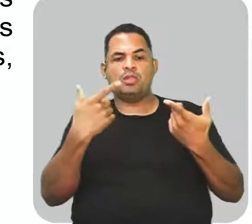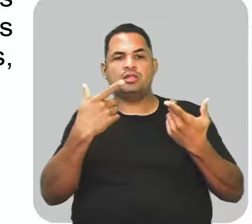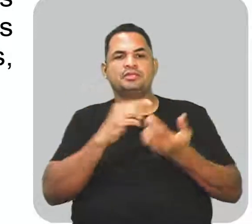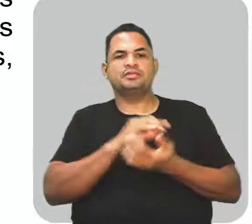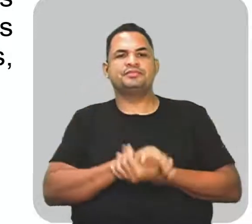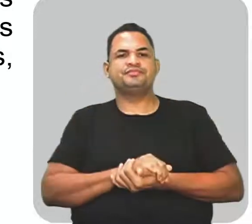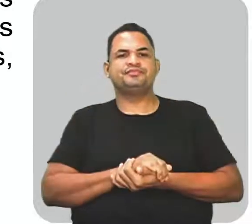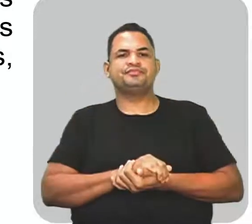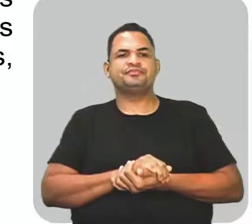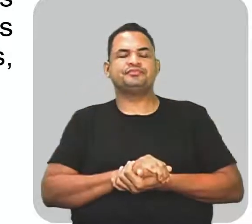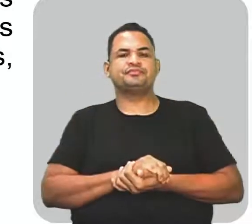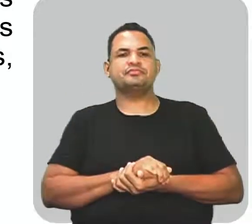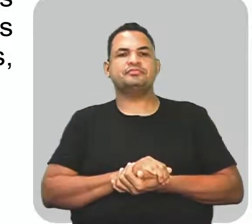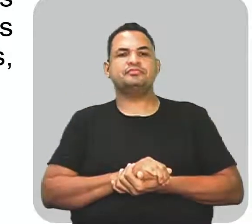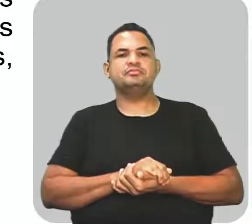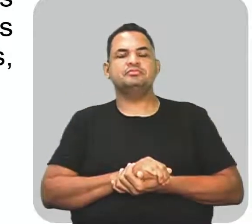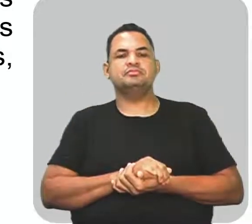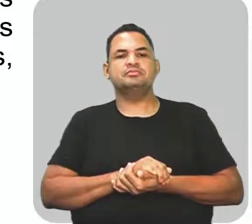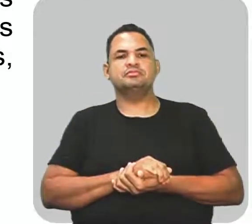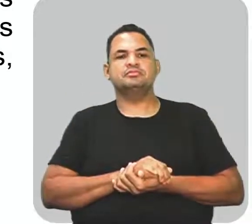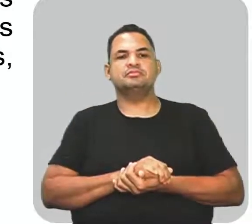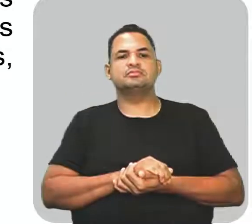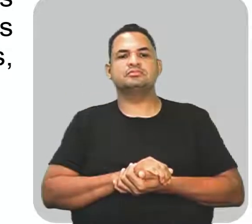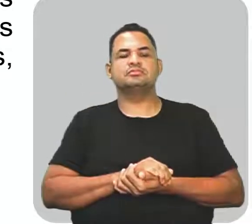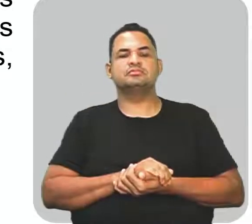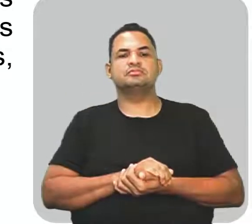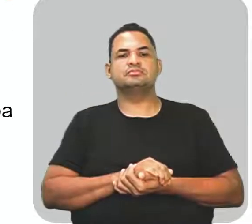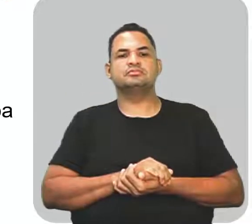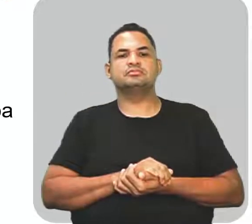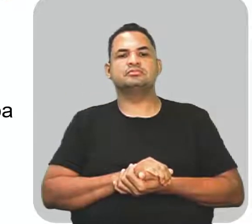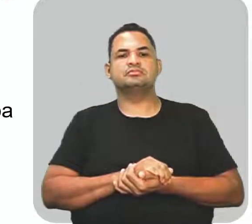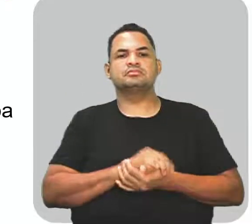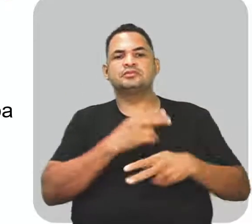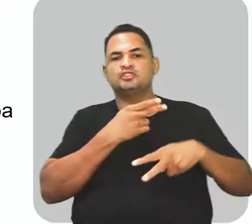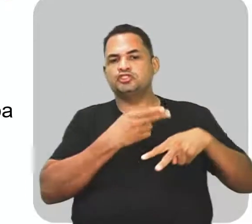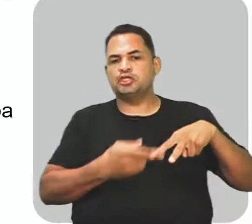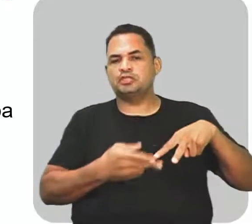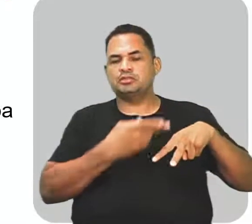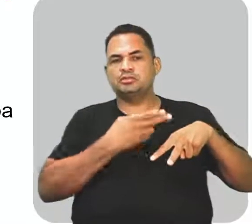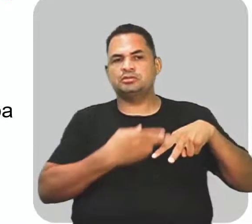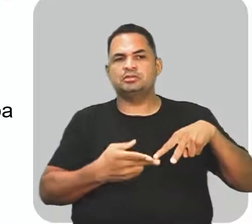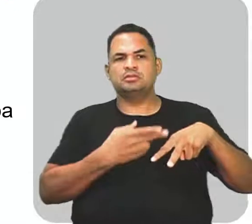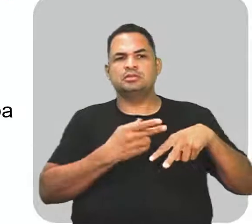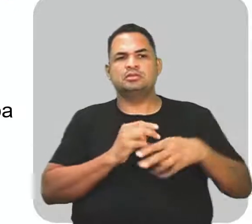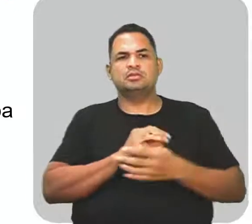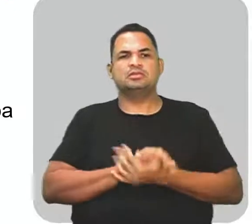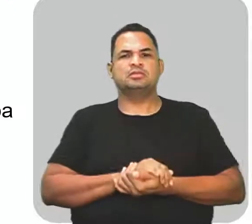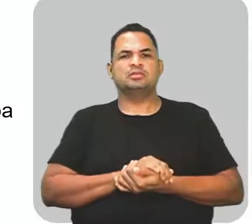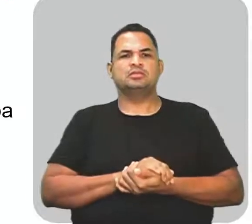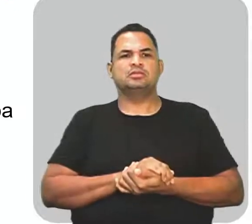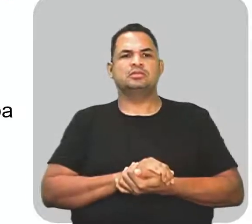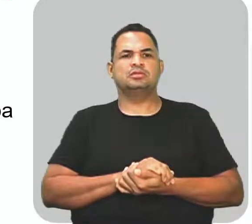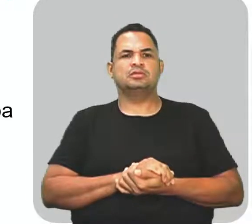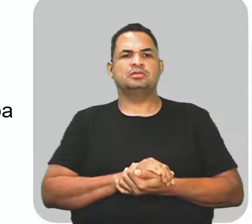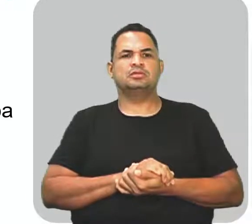E aqui nós vamos ter isso como silepse de gênero. Vamos para a silepse agora de